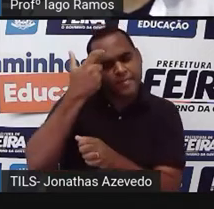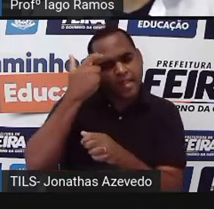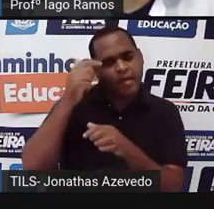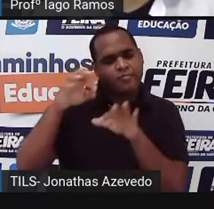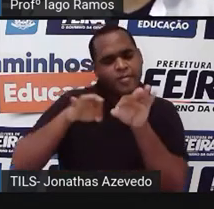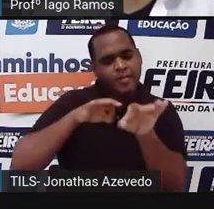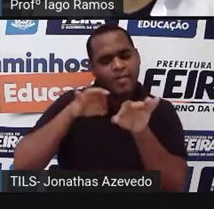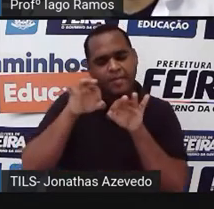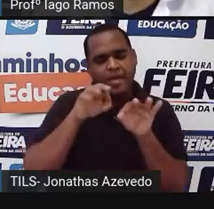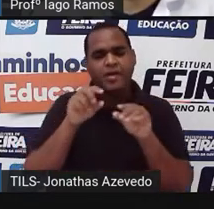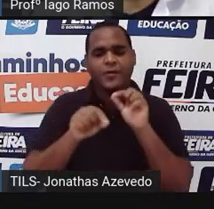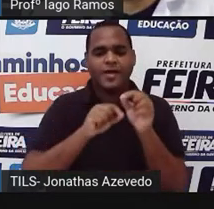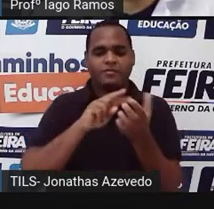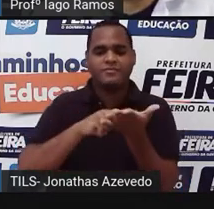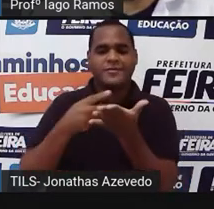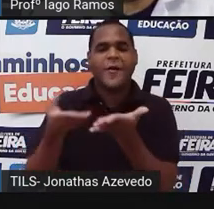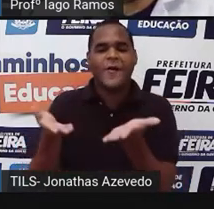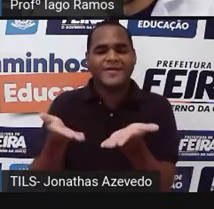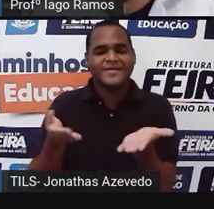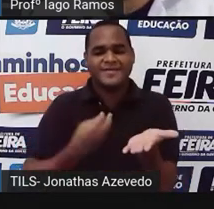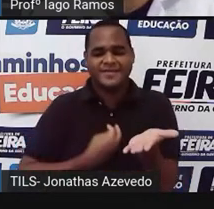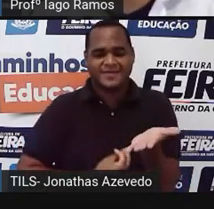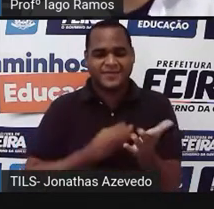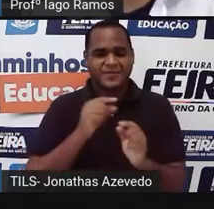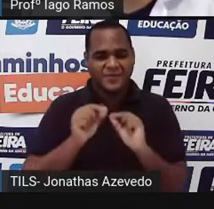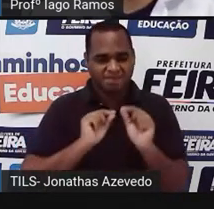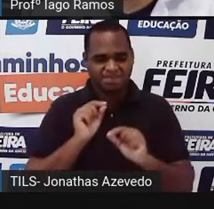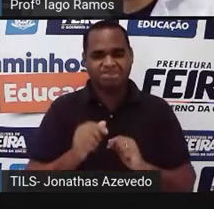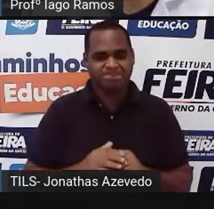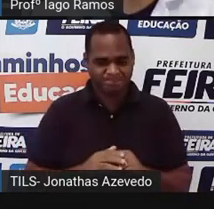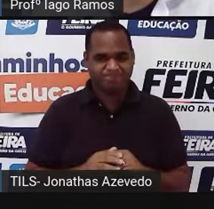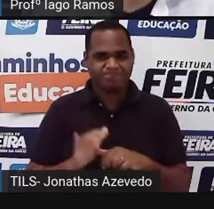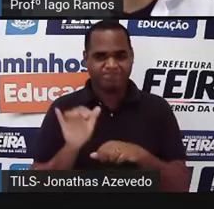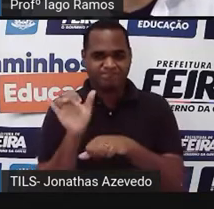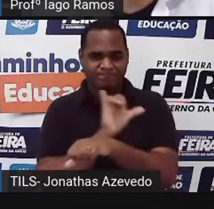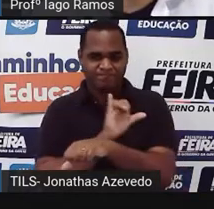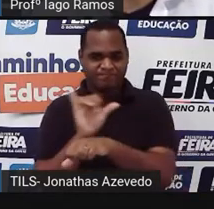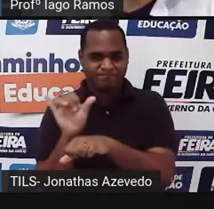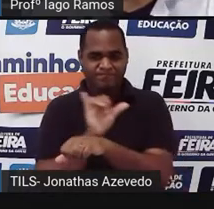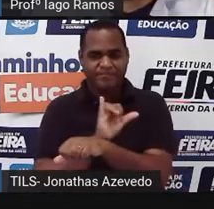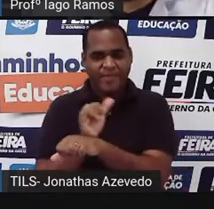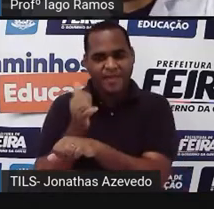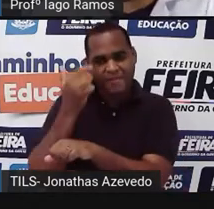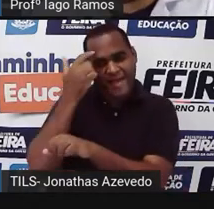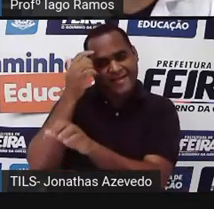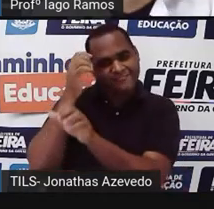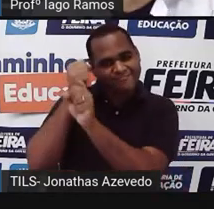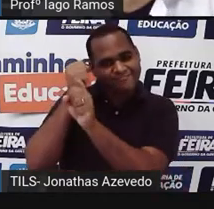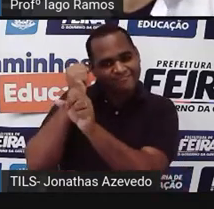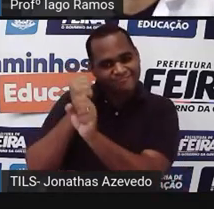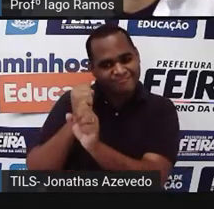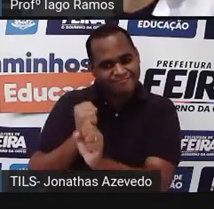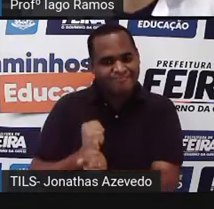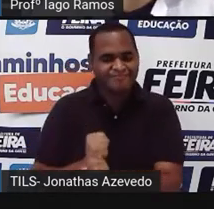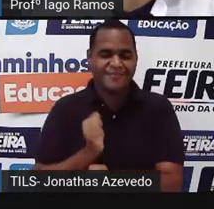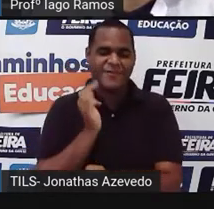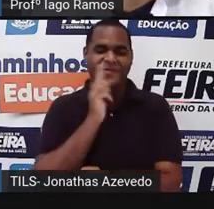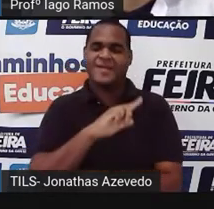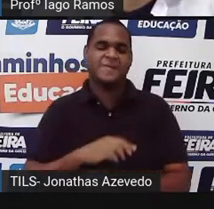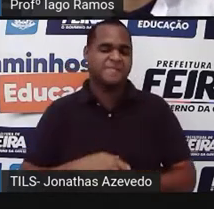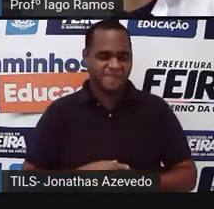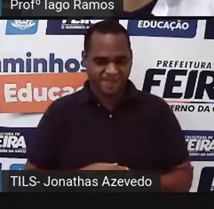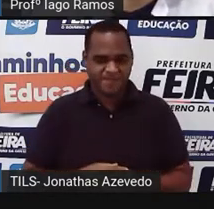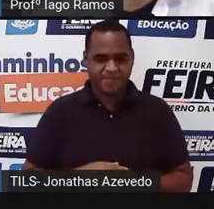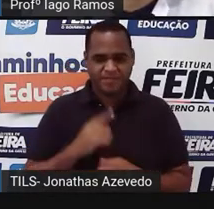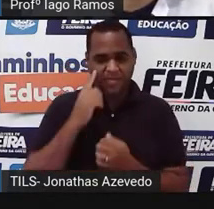Traduzindo para a forma como a gente fala estratégias para fazer cálculo de cabeça, né? Sem